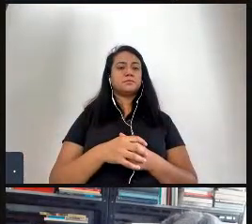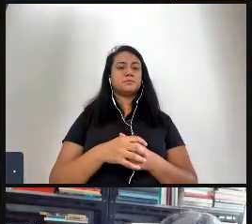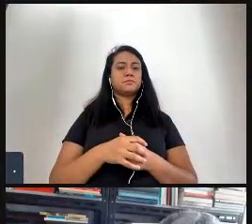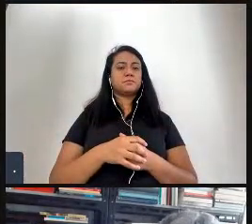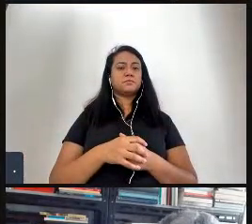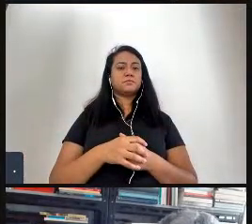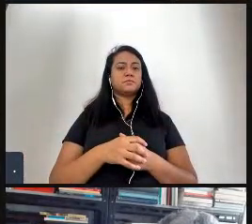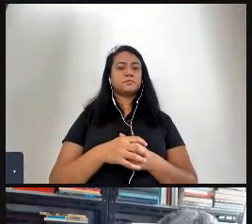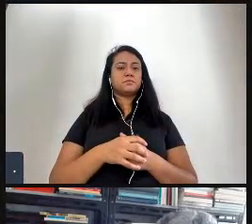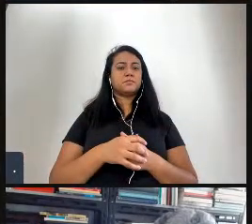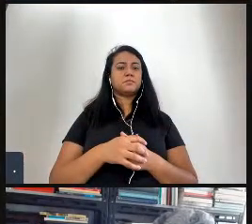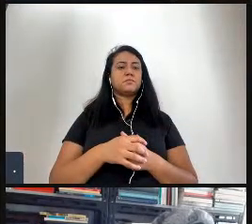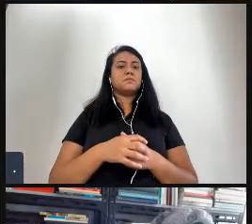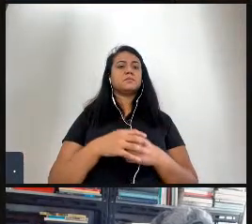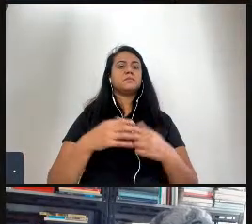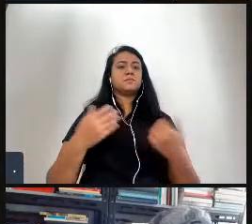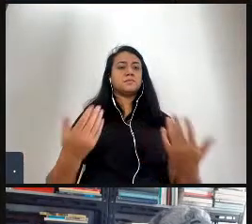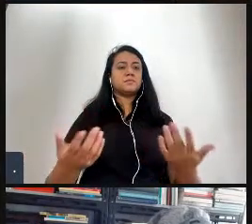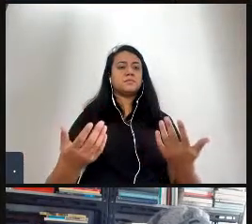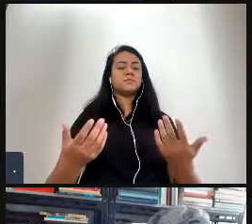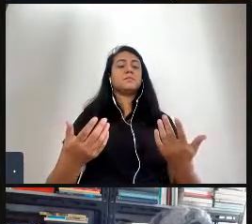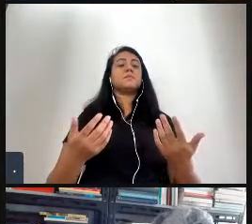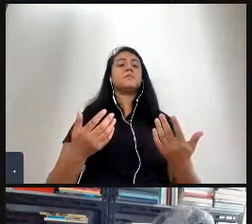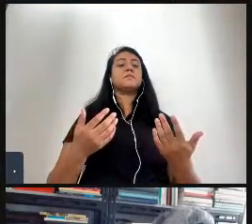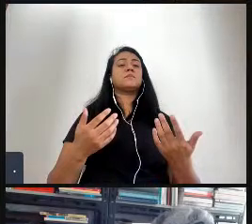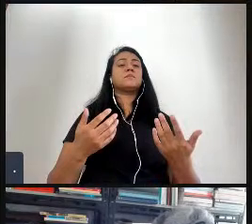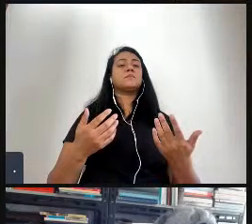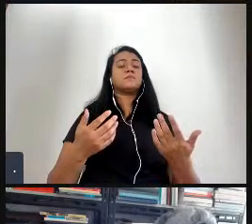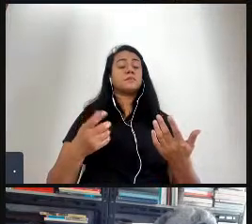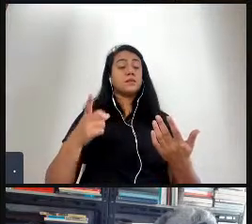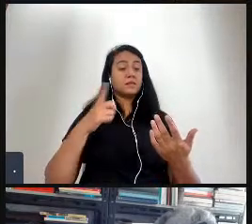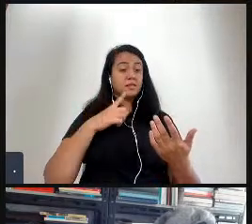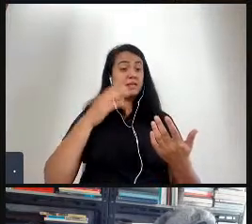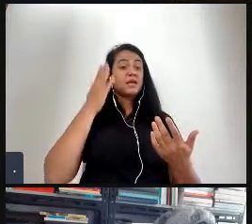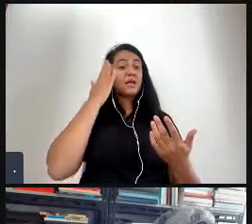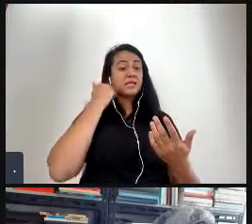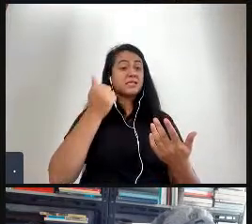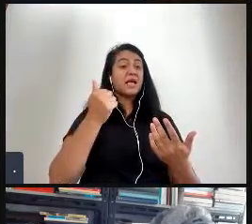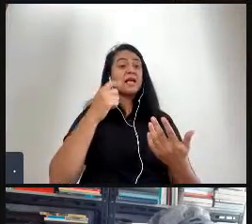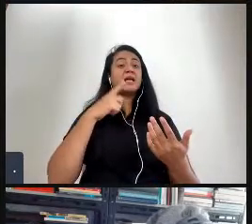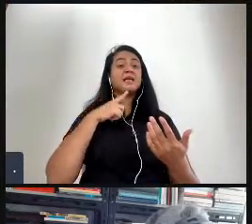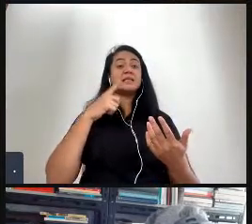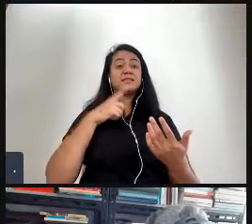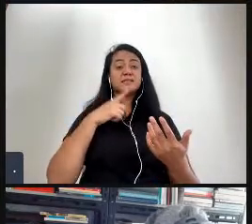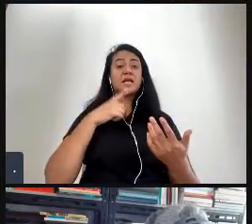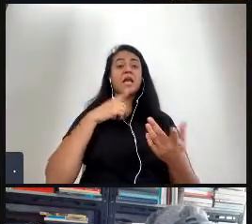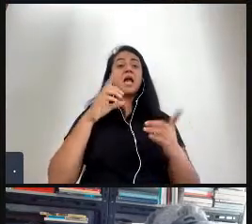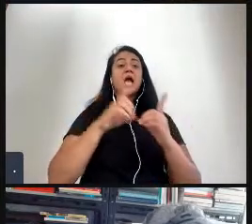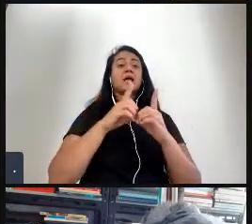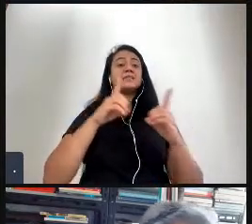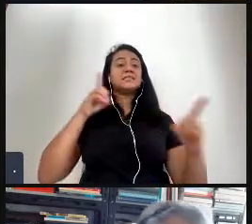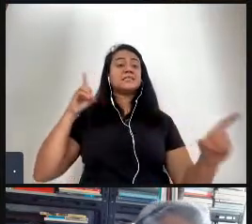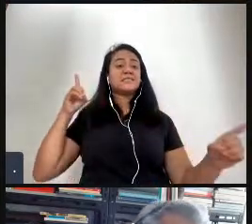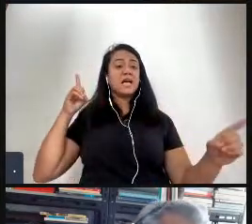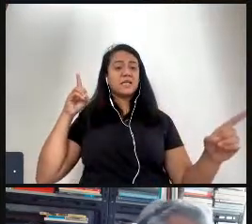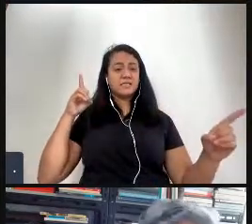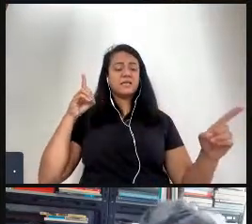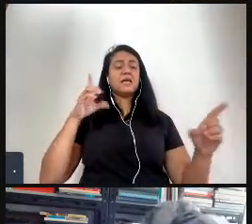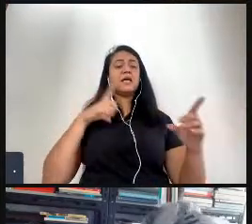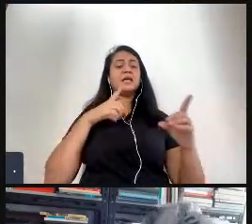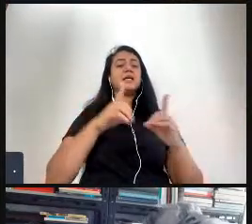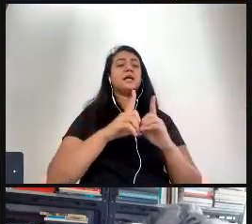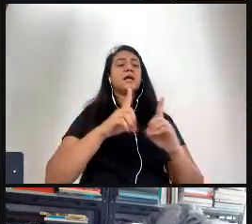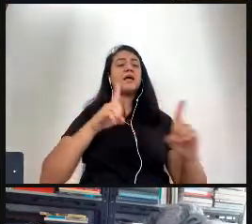o binarismo causou uma inflamação muito grande e uma distância muito grande entre